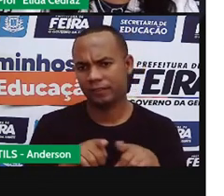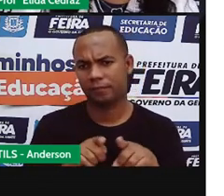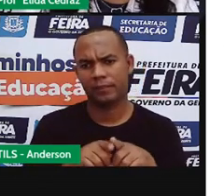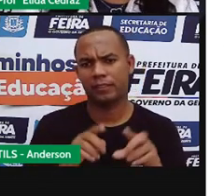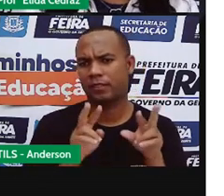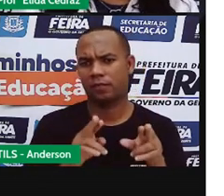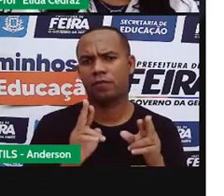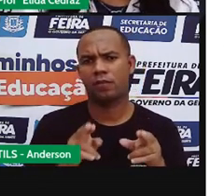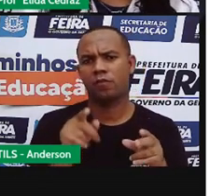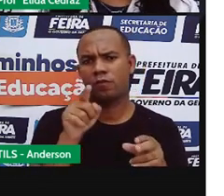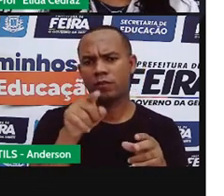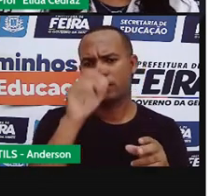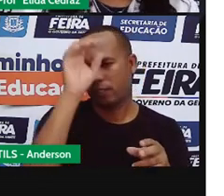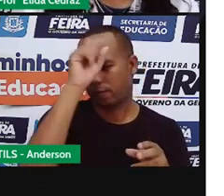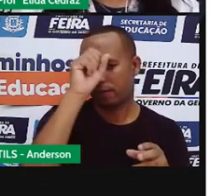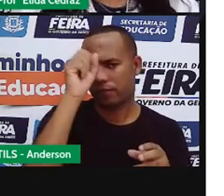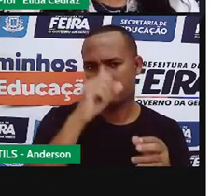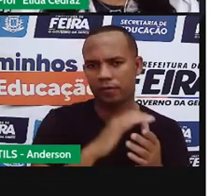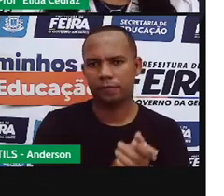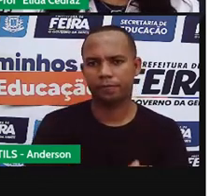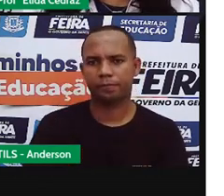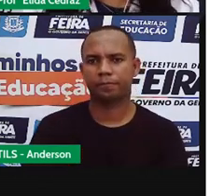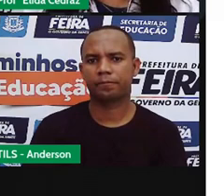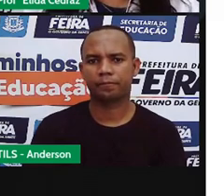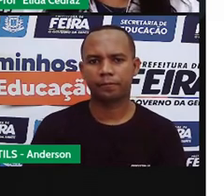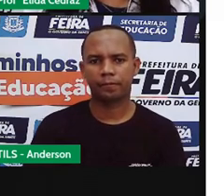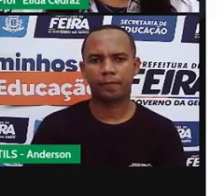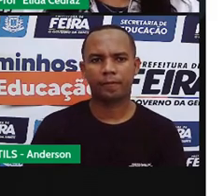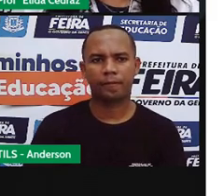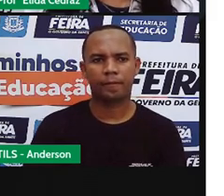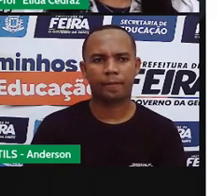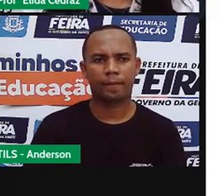família todinha da letra R. Agora,